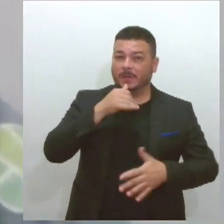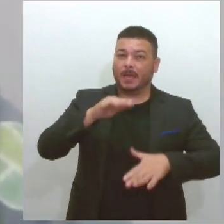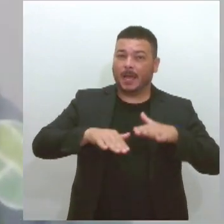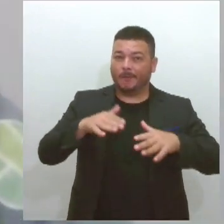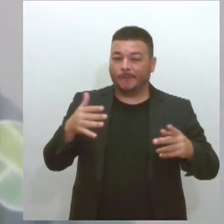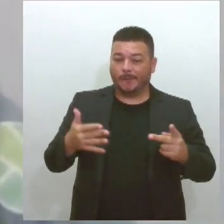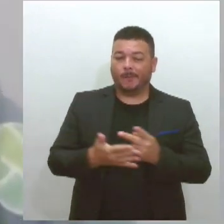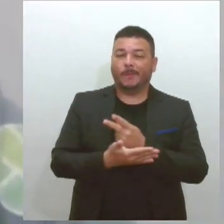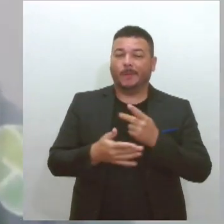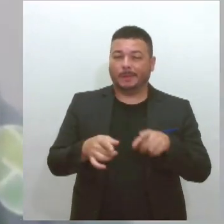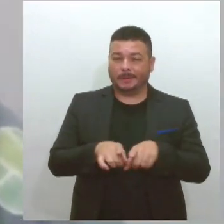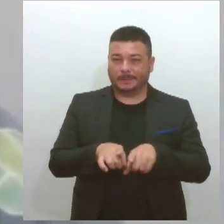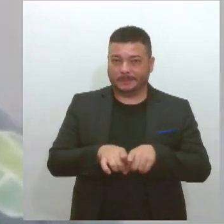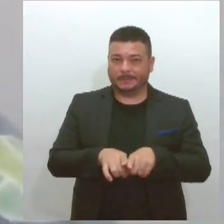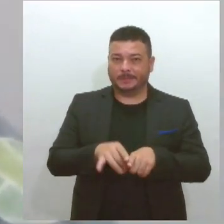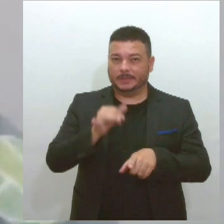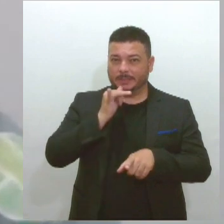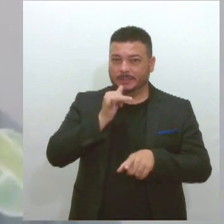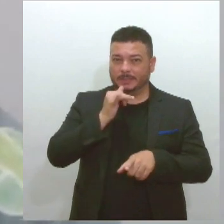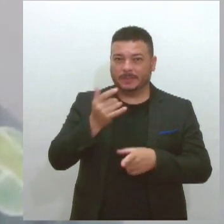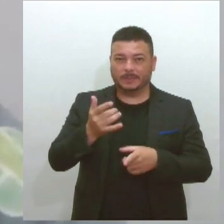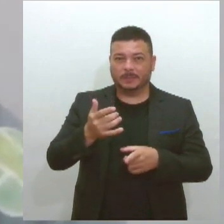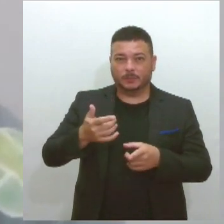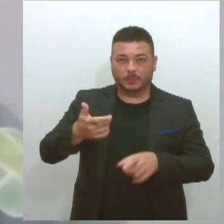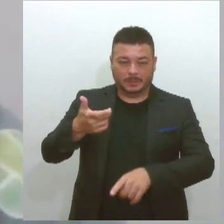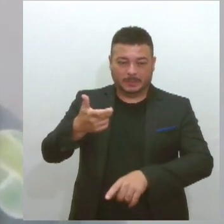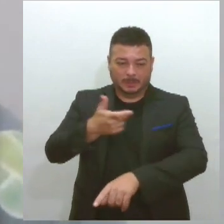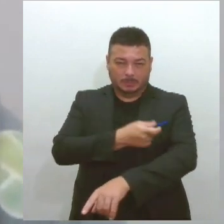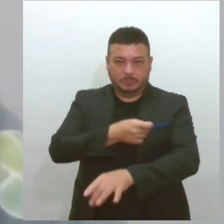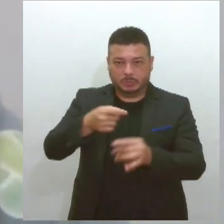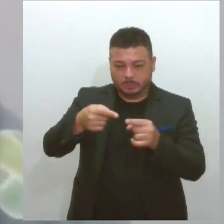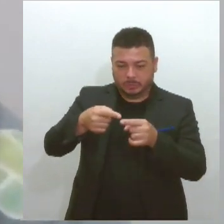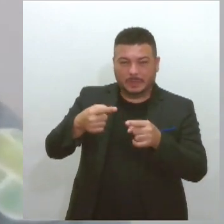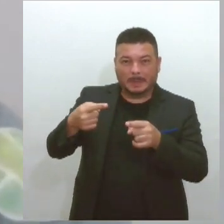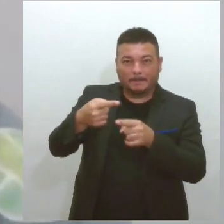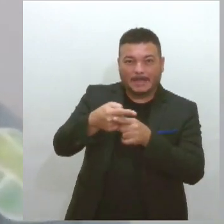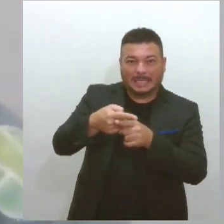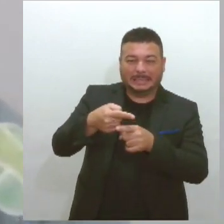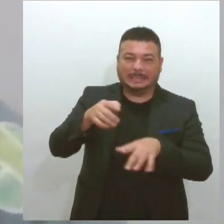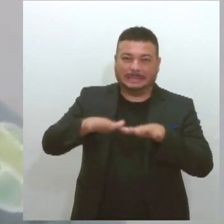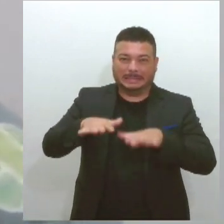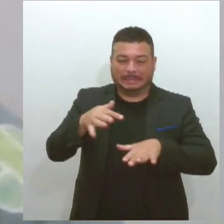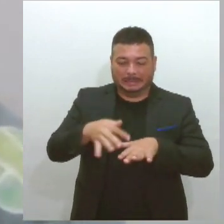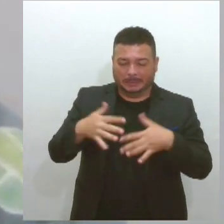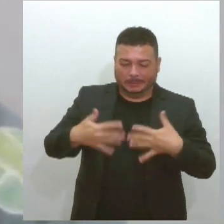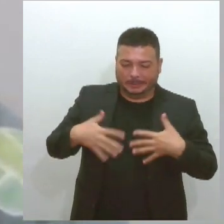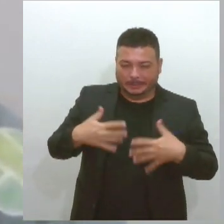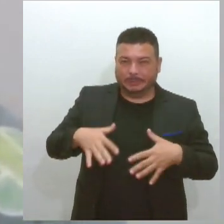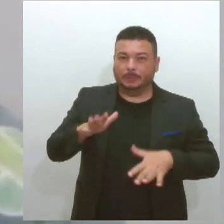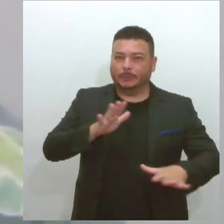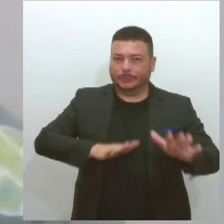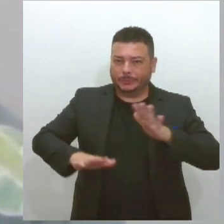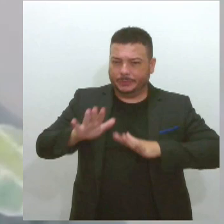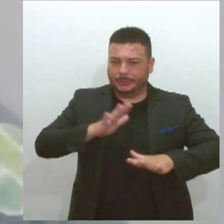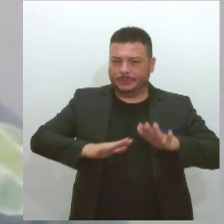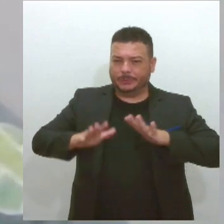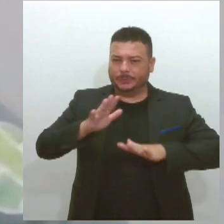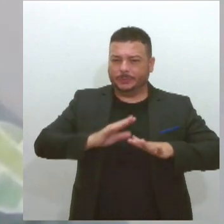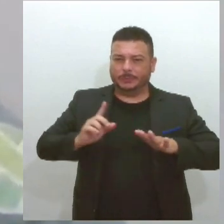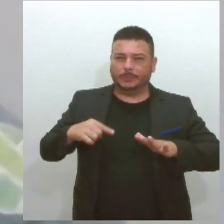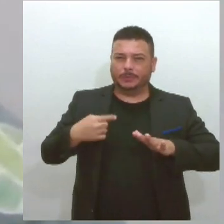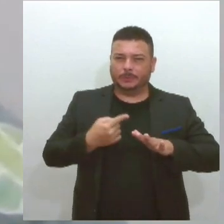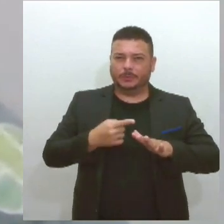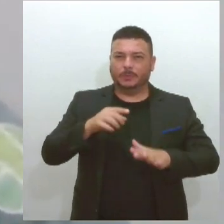ir uma seringa, alguma coisa desse tipo, e a gente tem todo o nosso cuidado, a gente usa todos os nossos EPIs